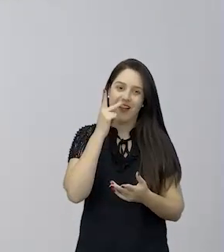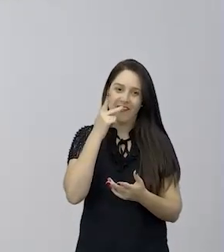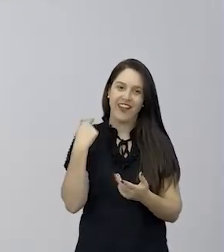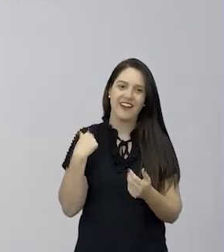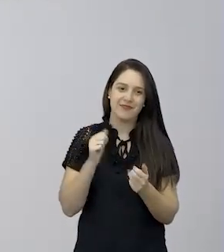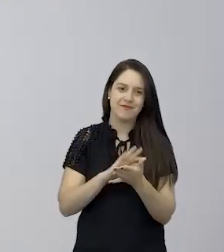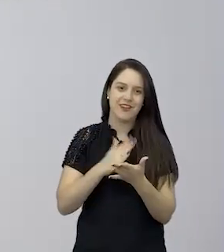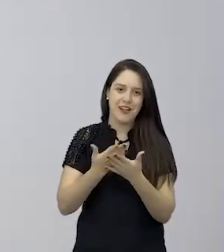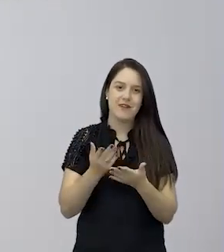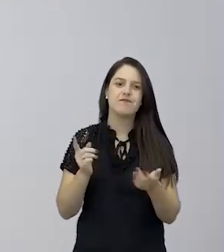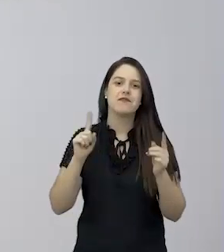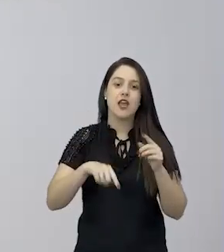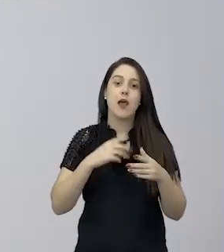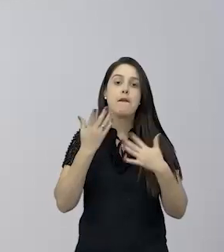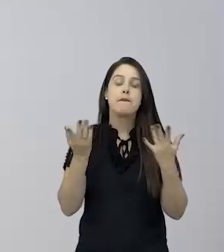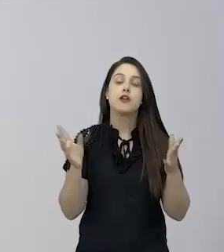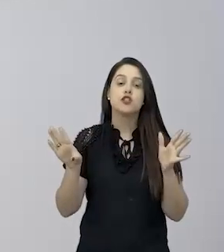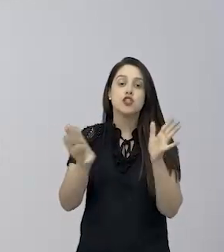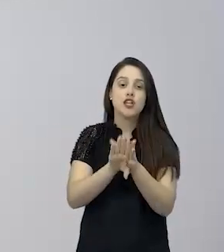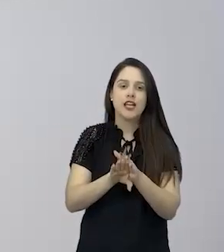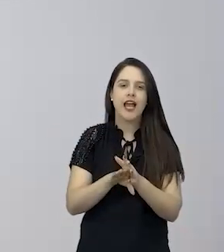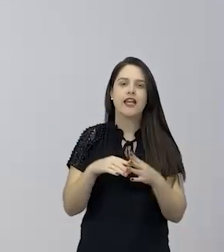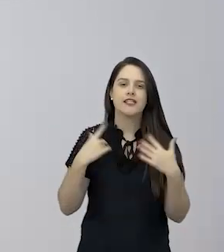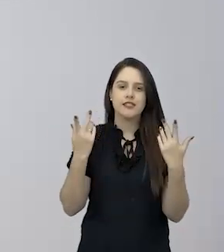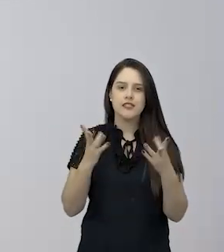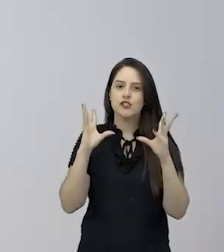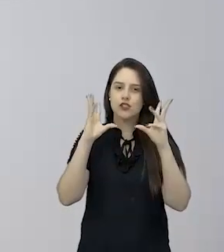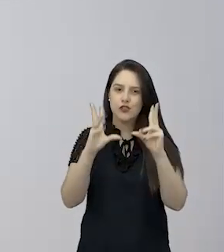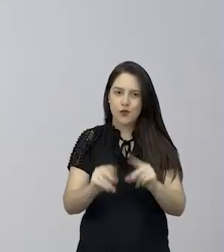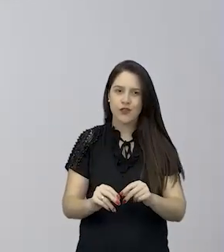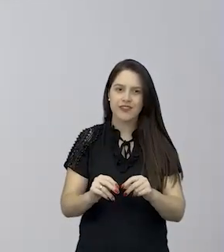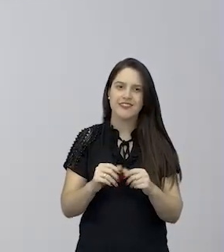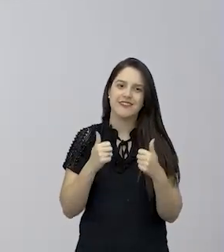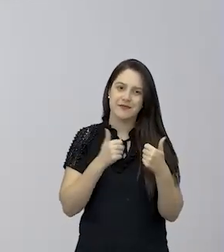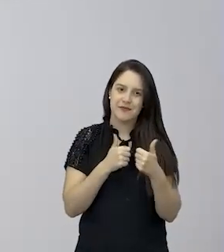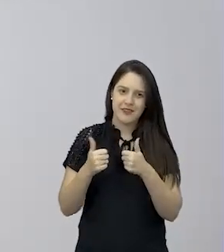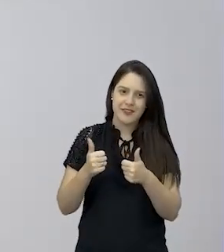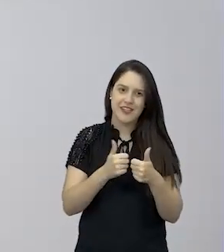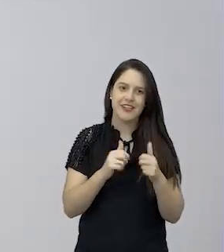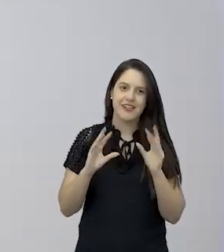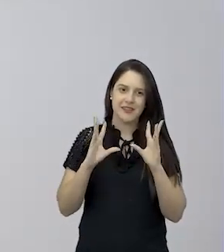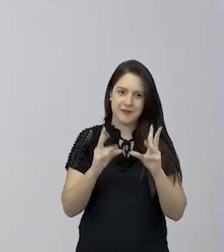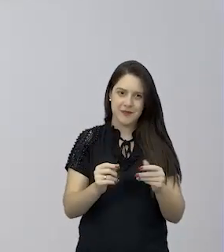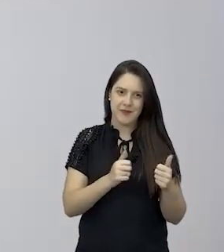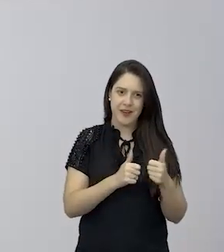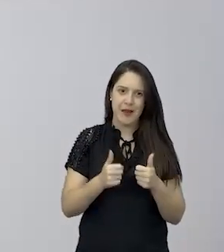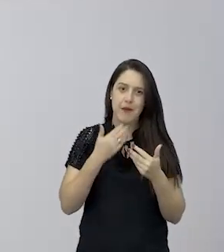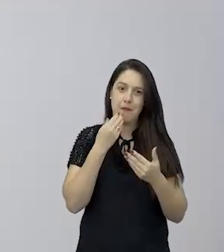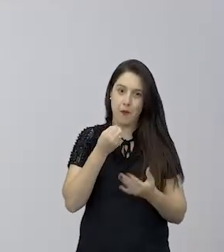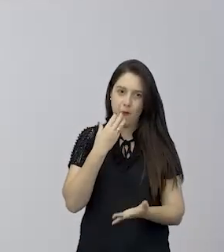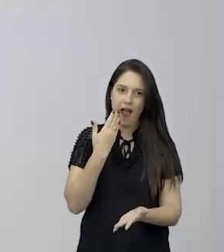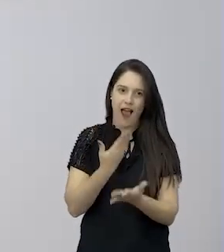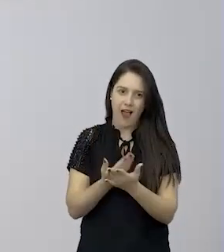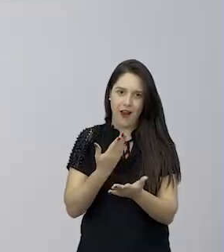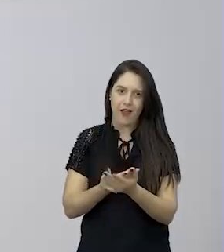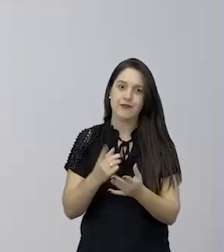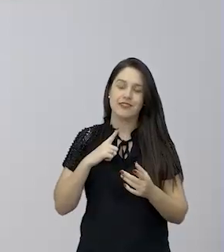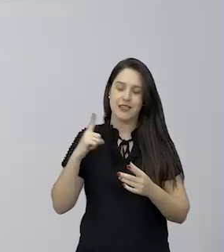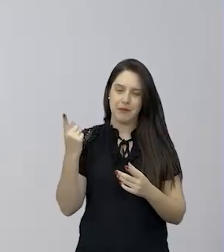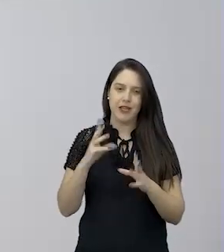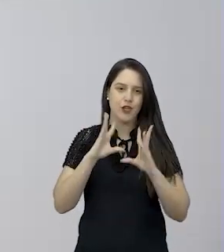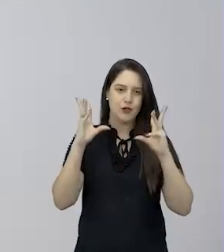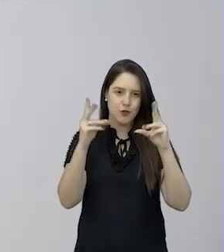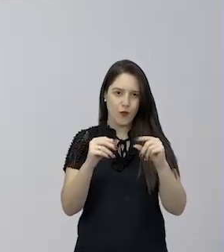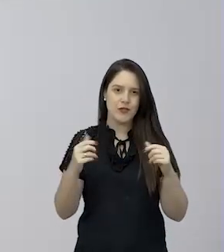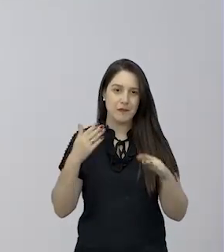voz aonde nós não podemos chegar, a gente precisa de todas as expertise aí, todas as habilidades para dar uma boa aula, por isso temos uma produção muito